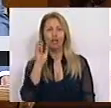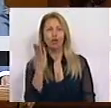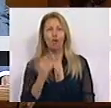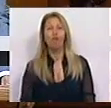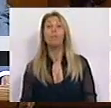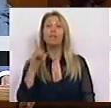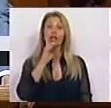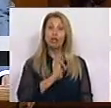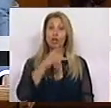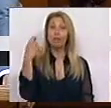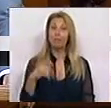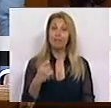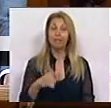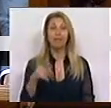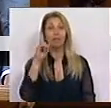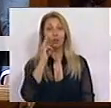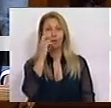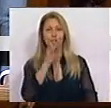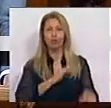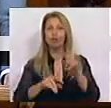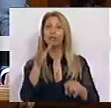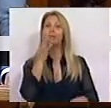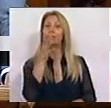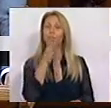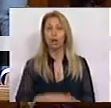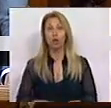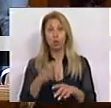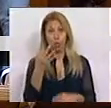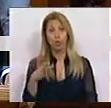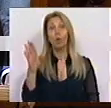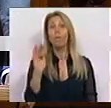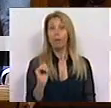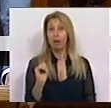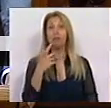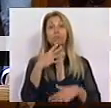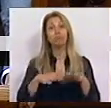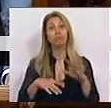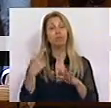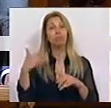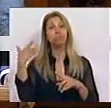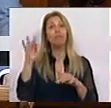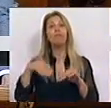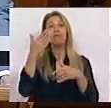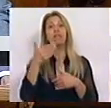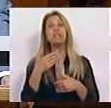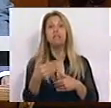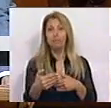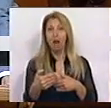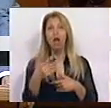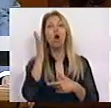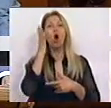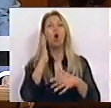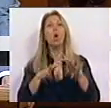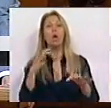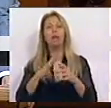Senhora Presidente, Senhoras e Senhores Deputados, o Partido Socialista realizou no passado fim de semana o seu Congresso